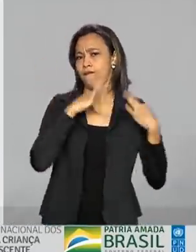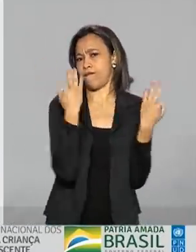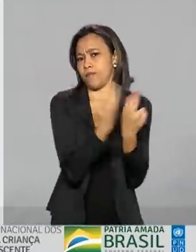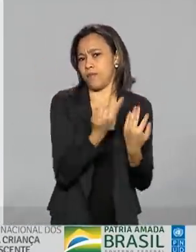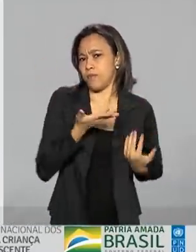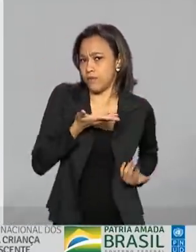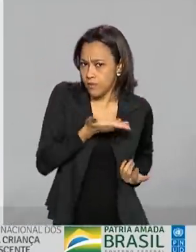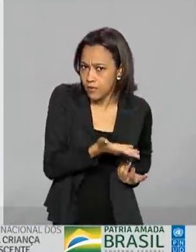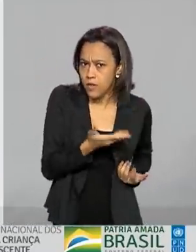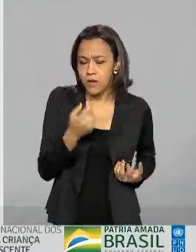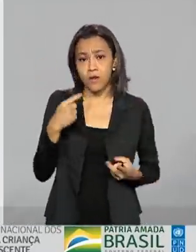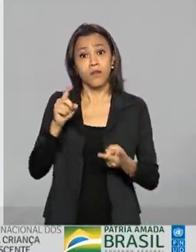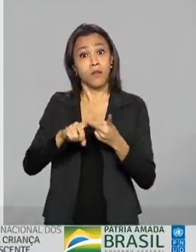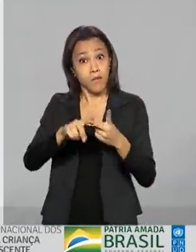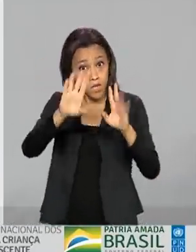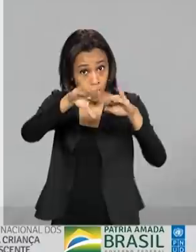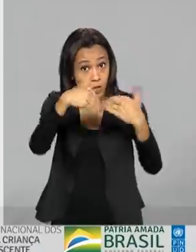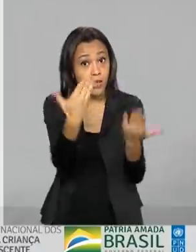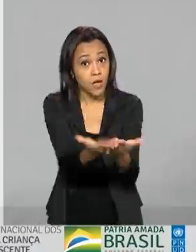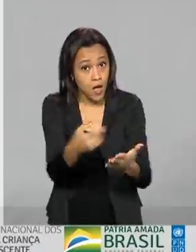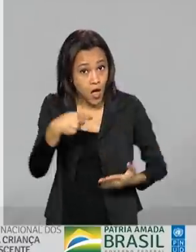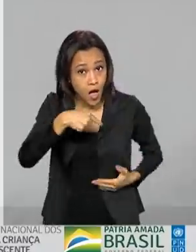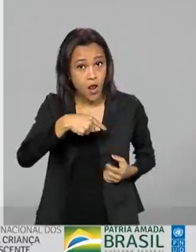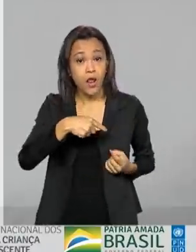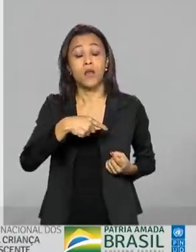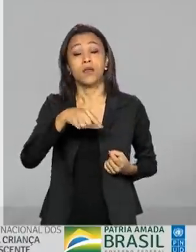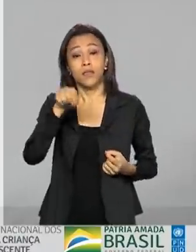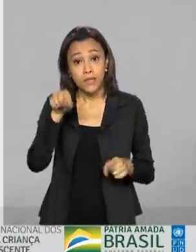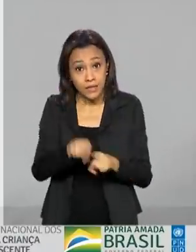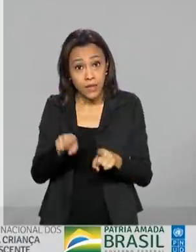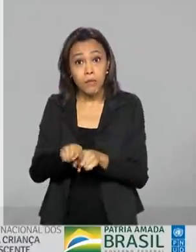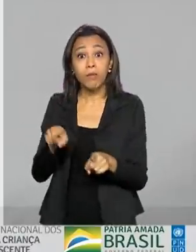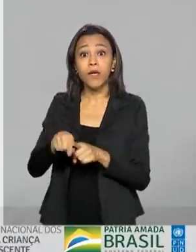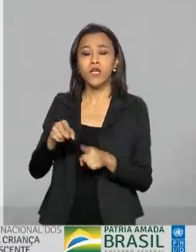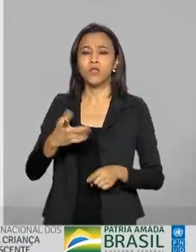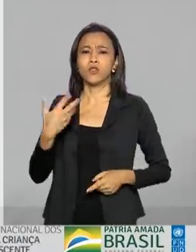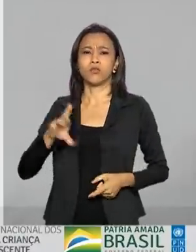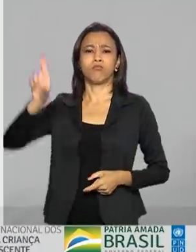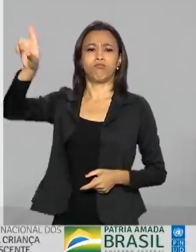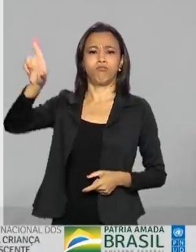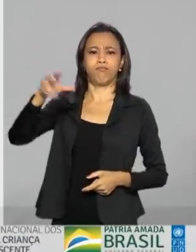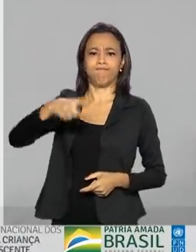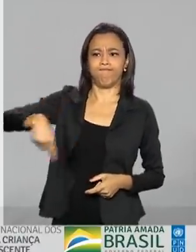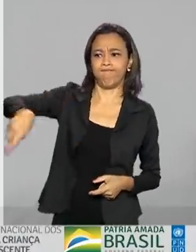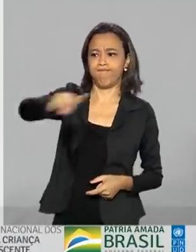passa muito mais pela escola que talvez pelos órgãos repressores.